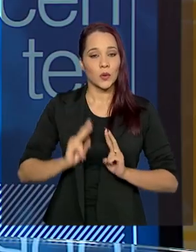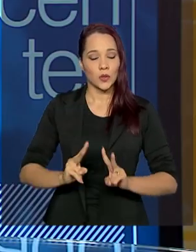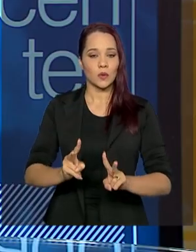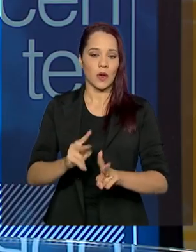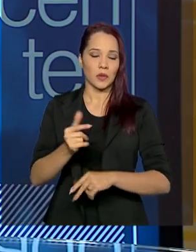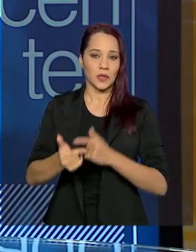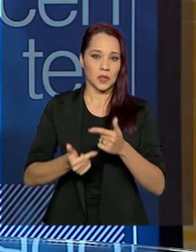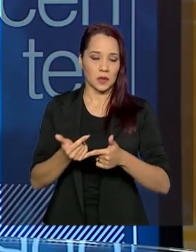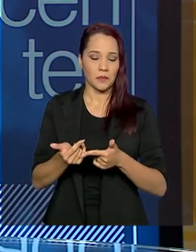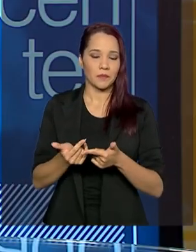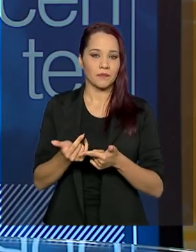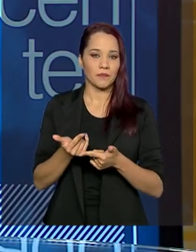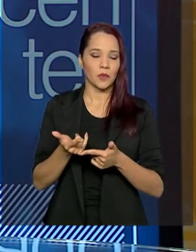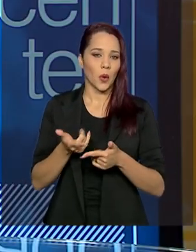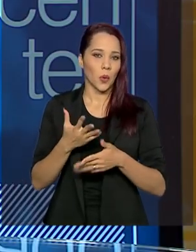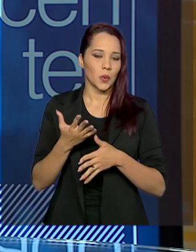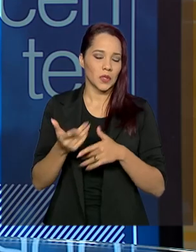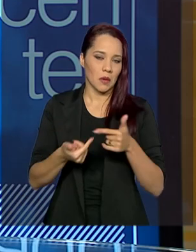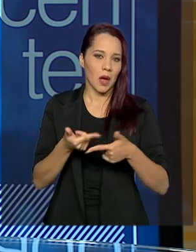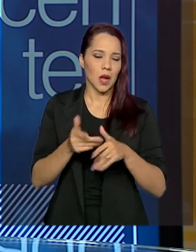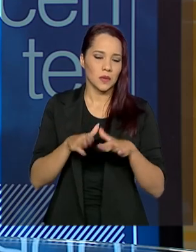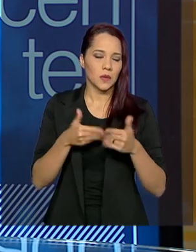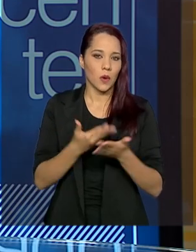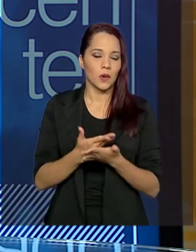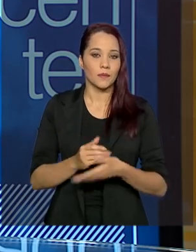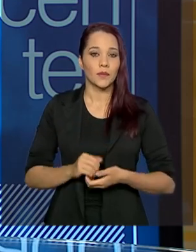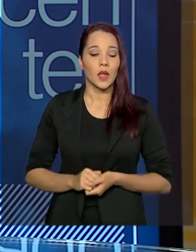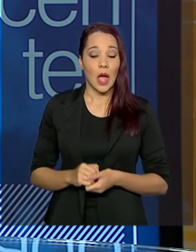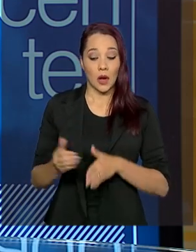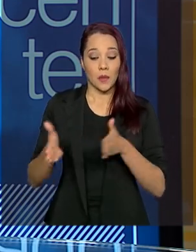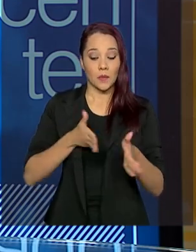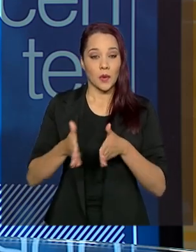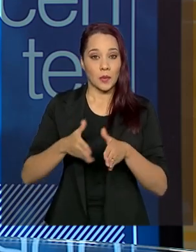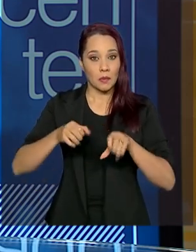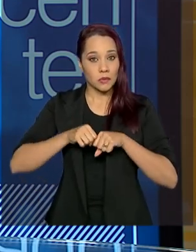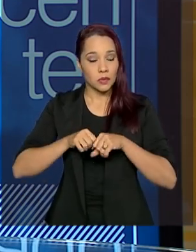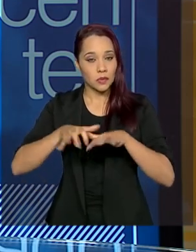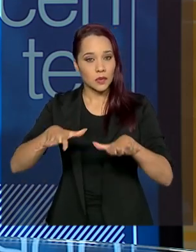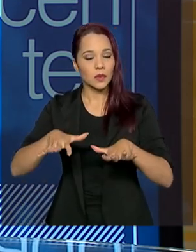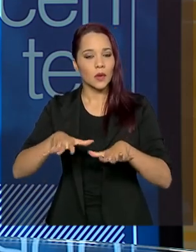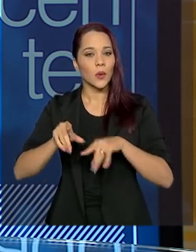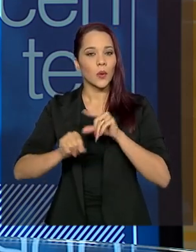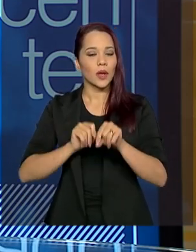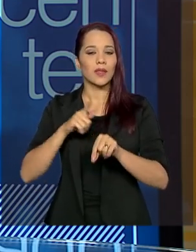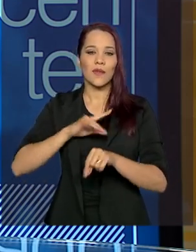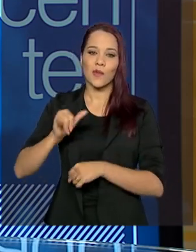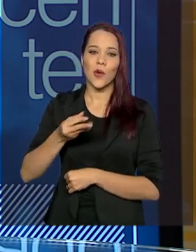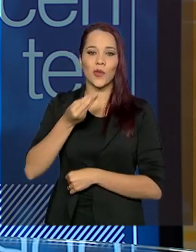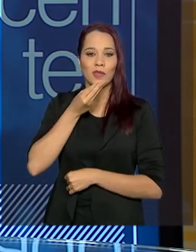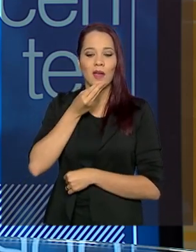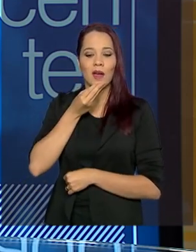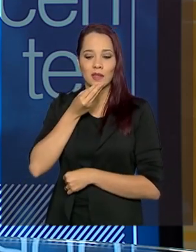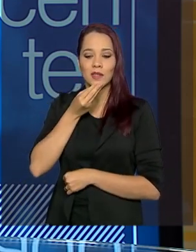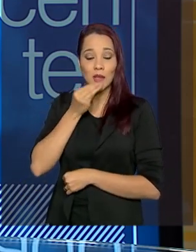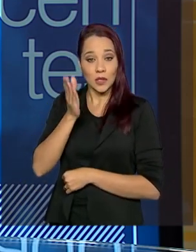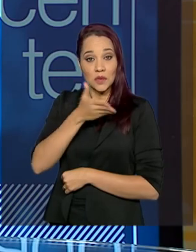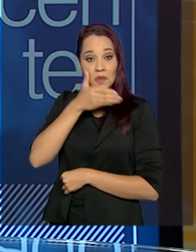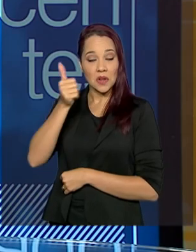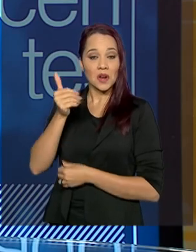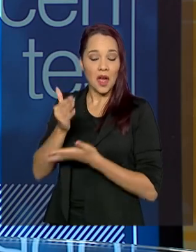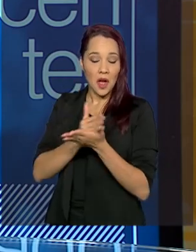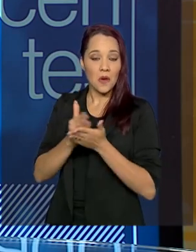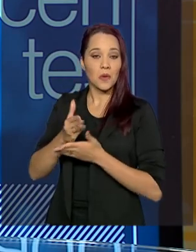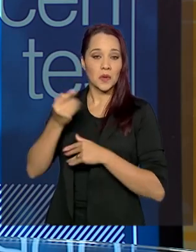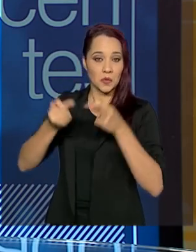atividades. E o mais interessante também foi que a pandemia nos propiciou a oportunidade de melhorar algumas